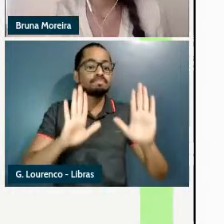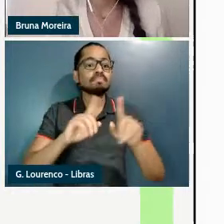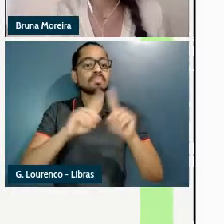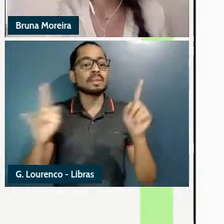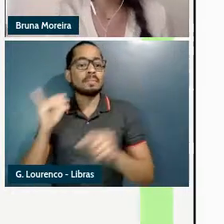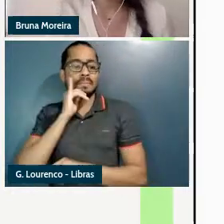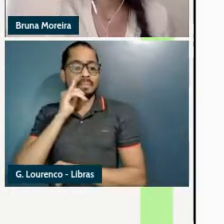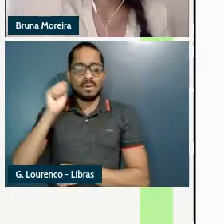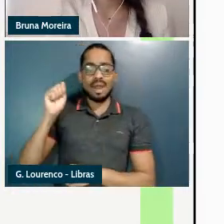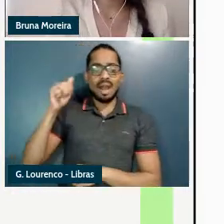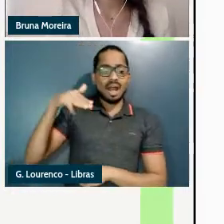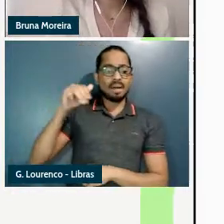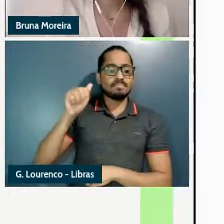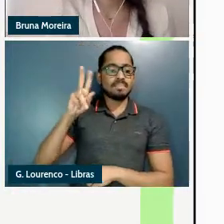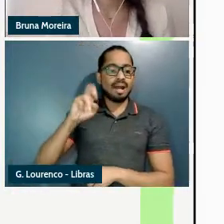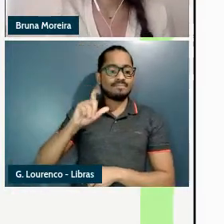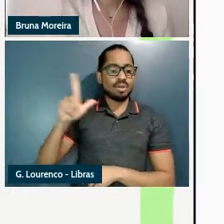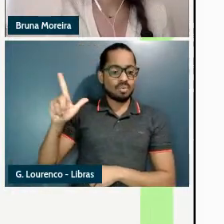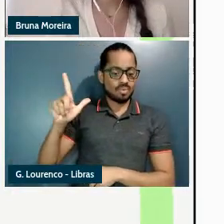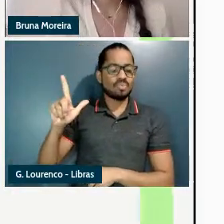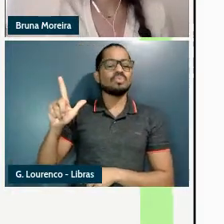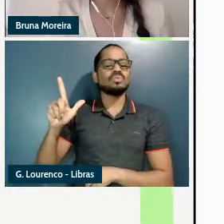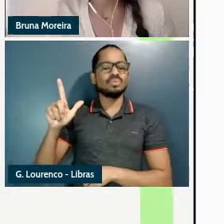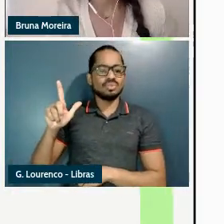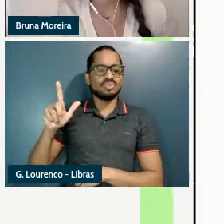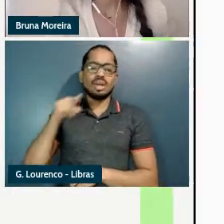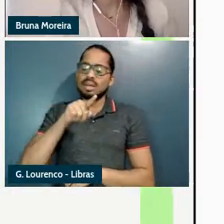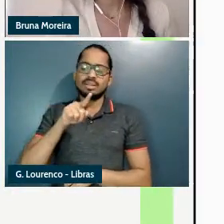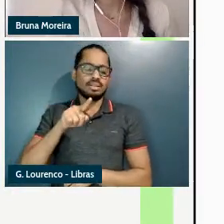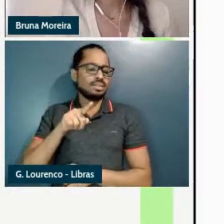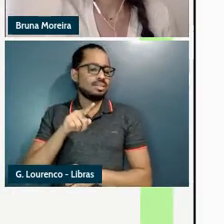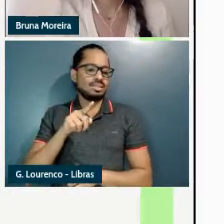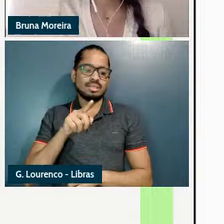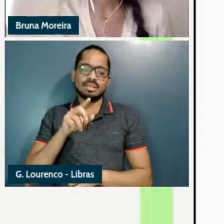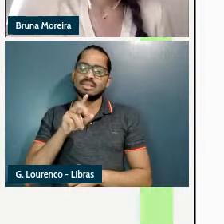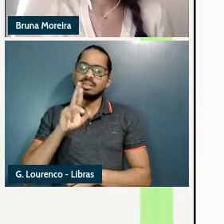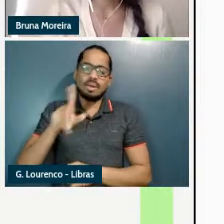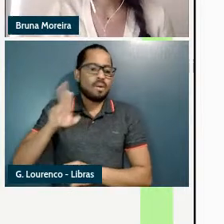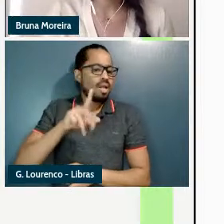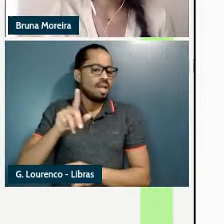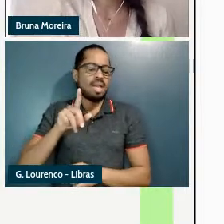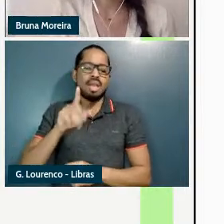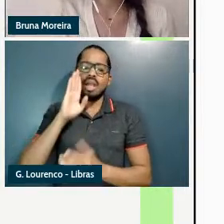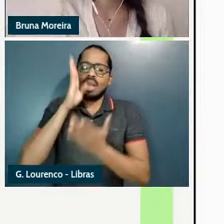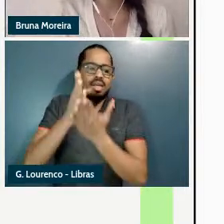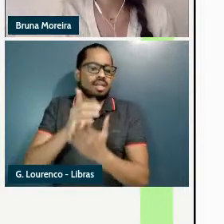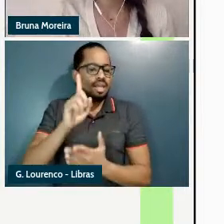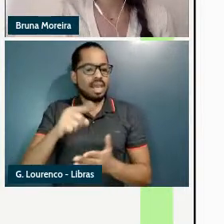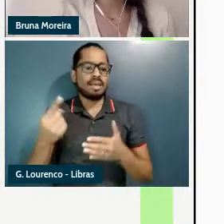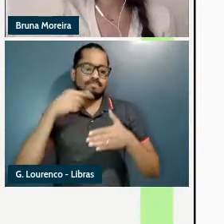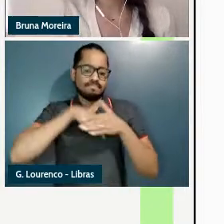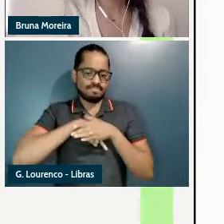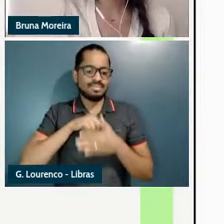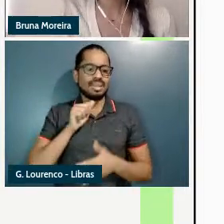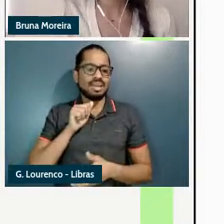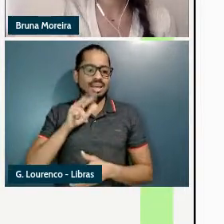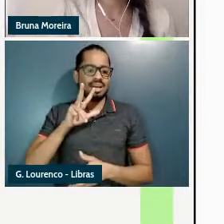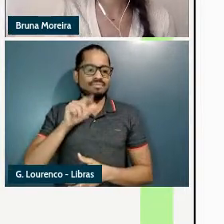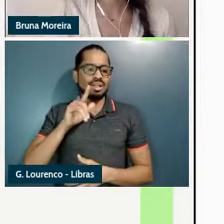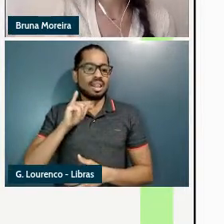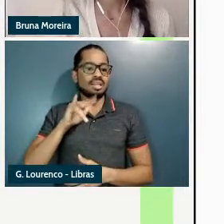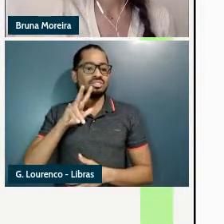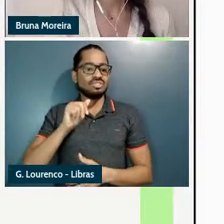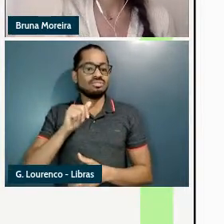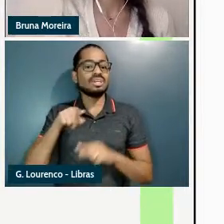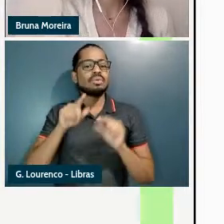sentido digno de ser amado que é amado em uma leitura avaliativa ele tem uma estrutura que só prevê no sistema da Rumchand o núcleo de